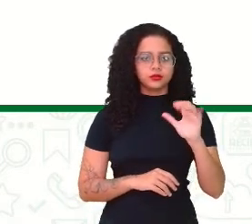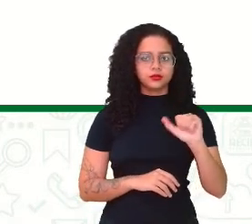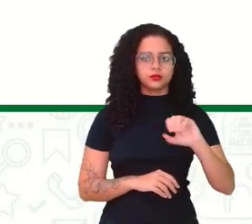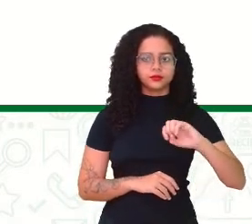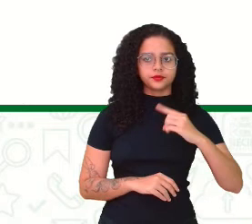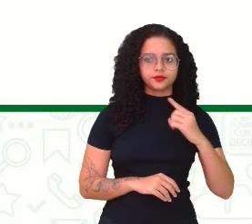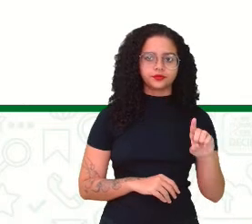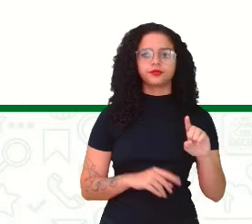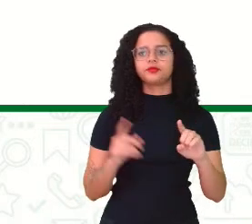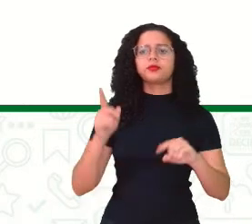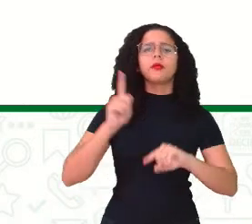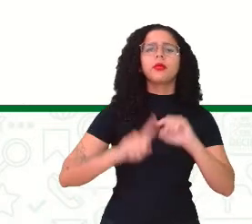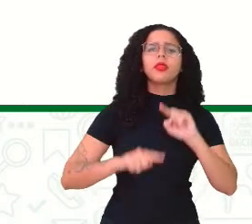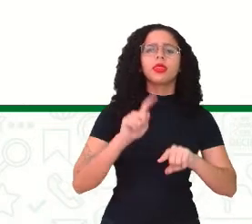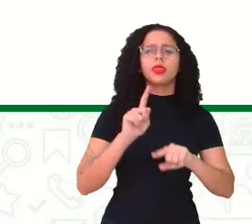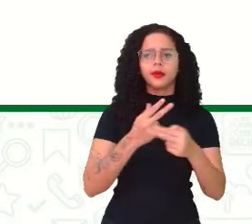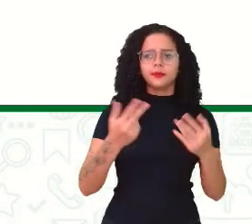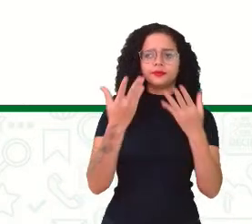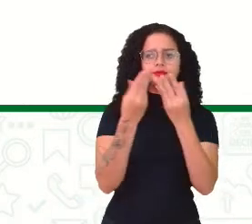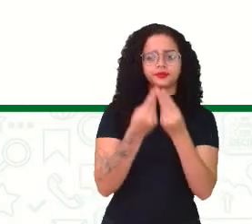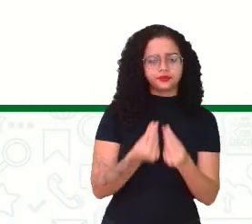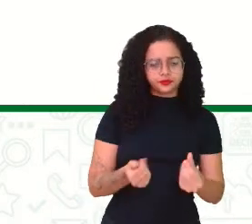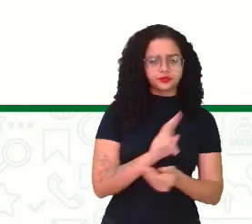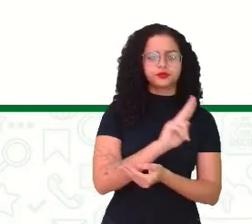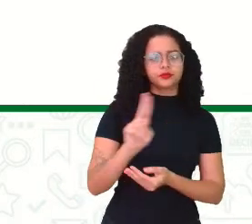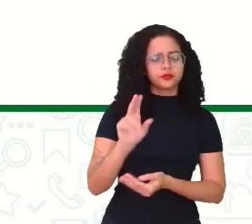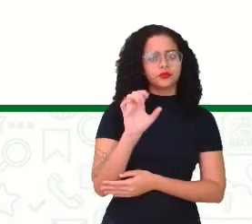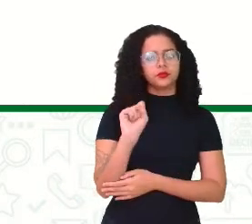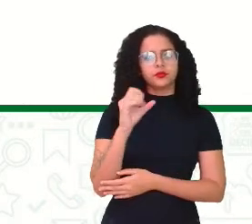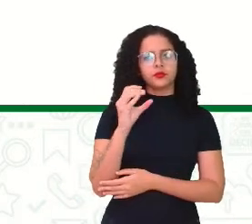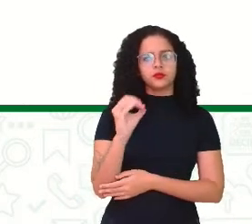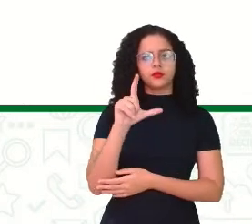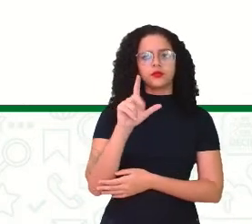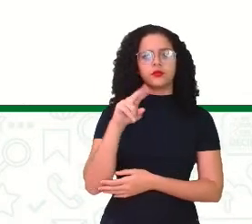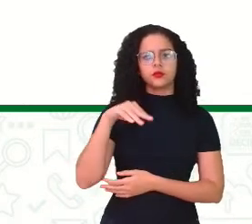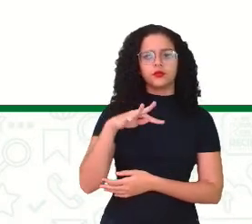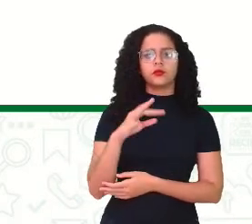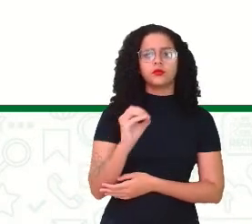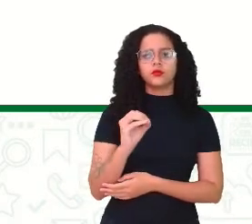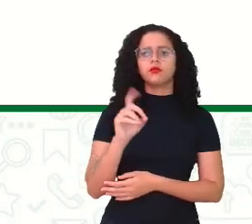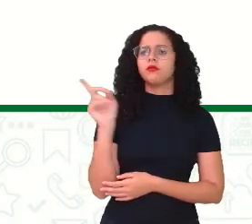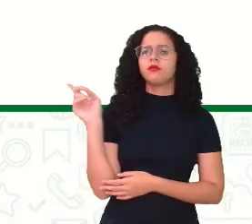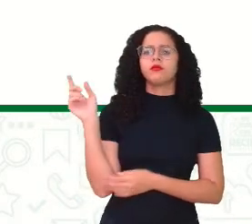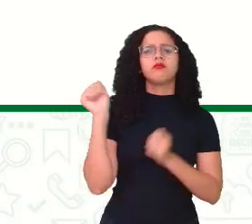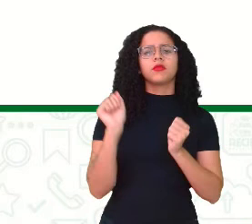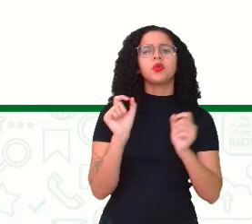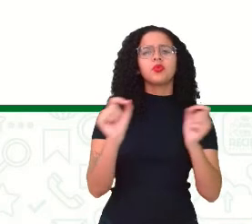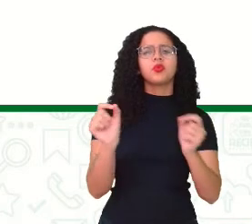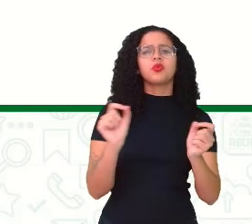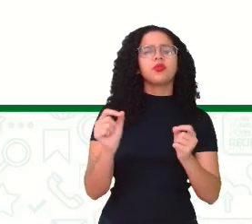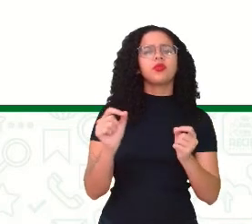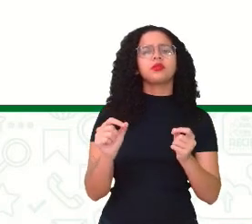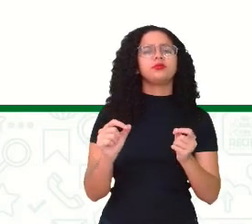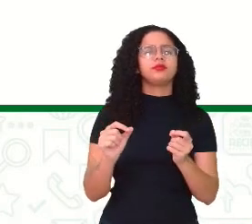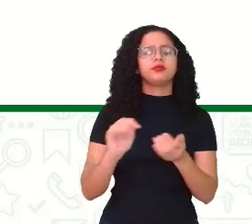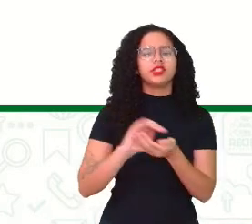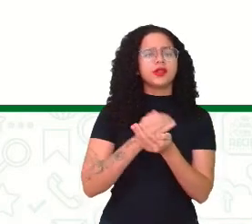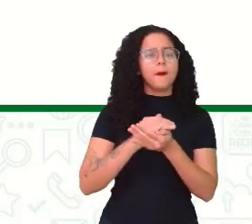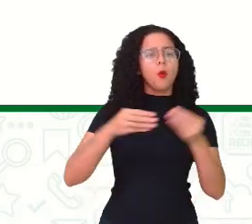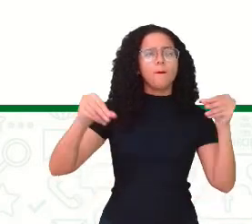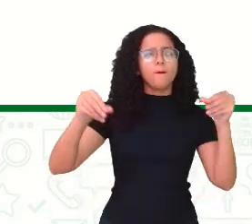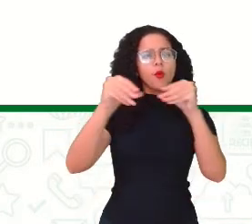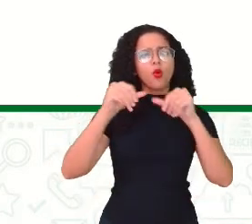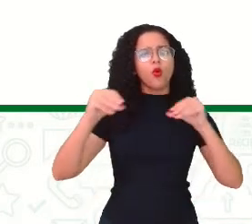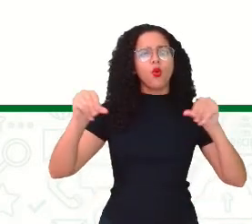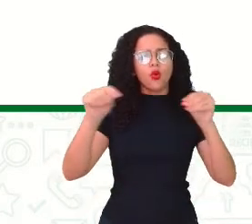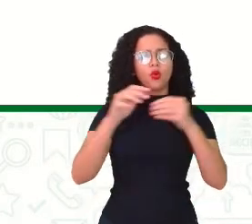soluto. Material que dissolve. A gente está vendo aí um material que pode ser o quê? Um sabão em pó, por exemplo. Quando a gente